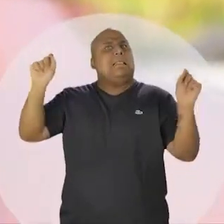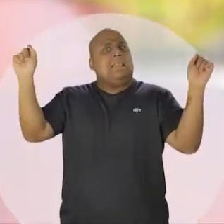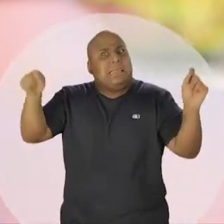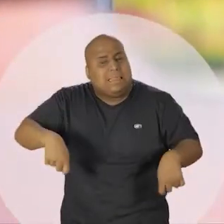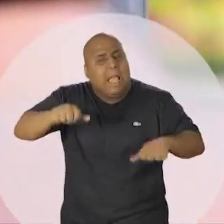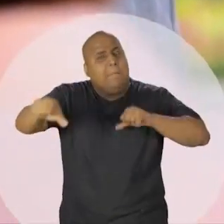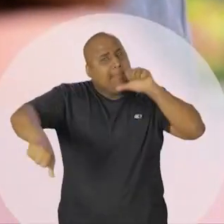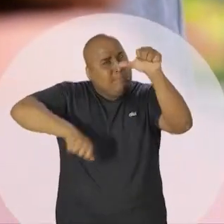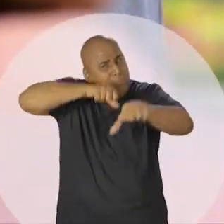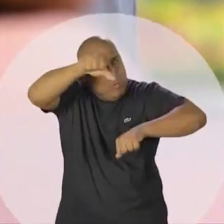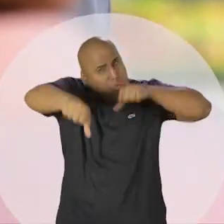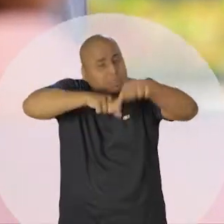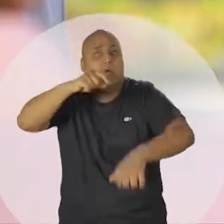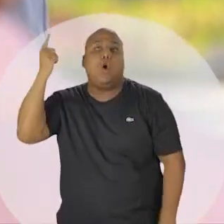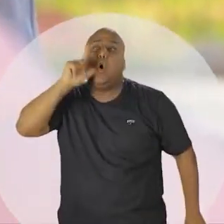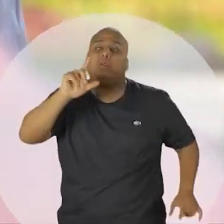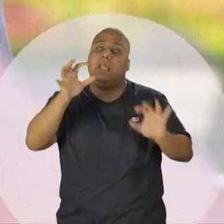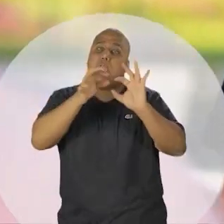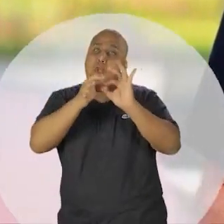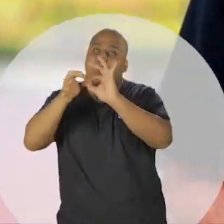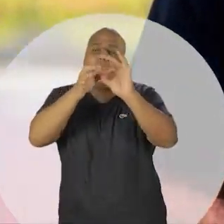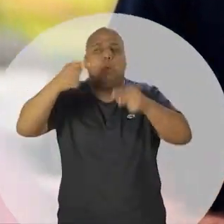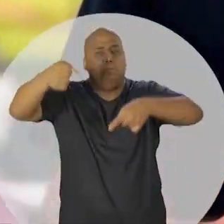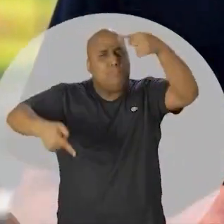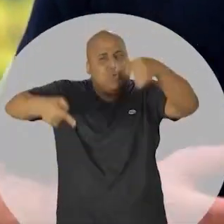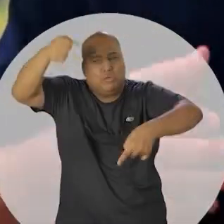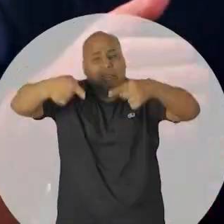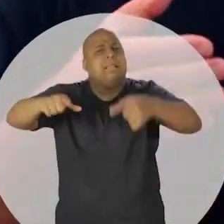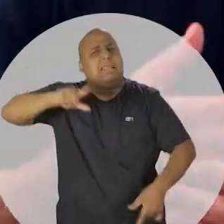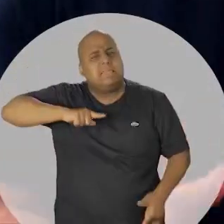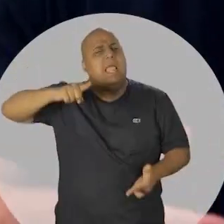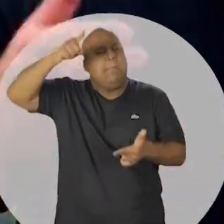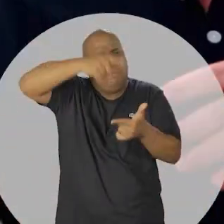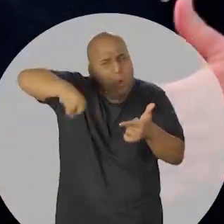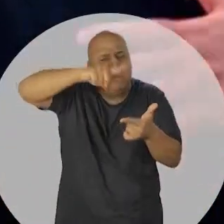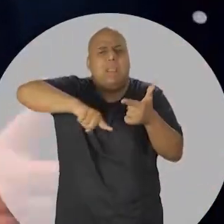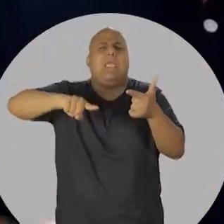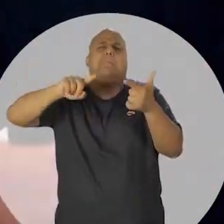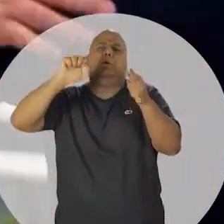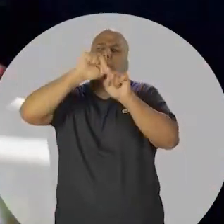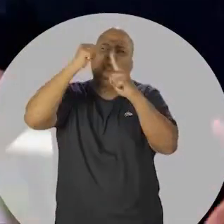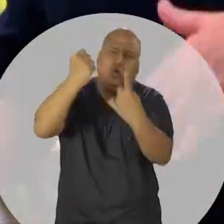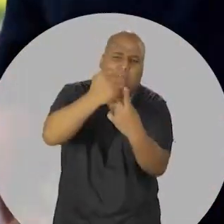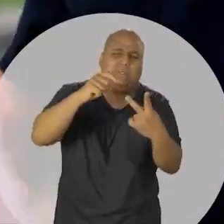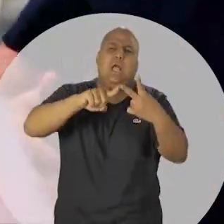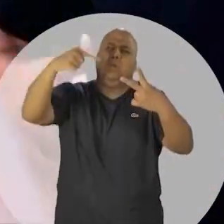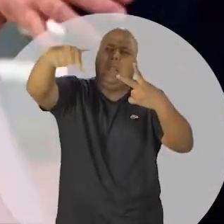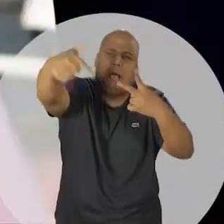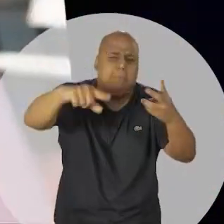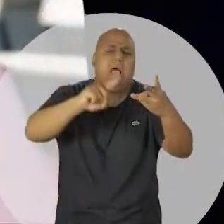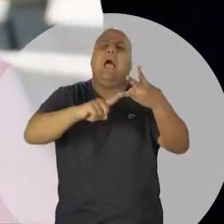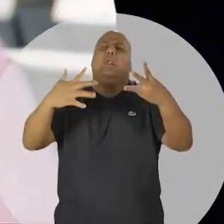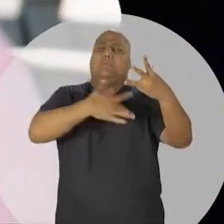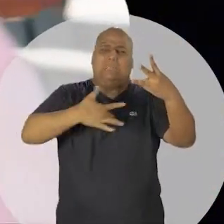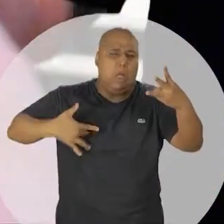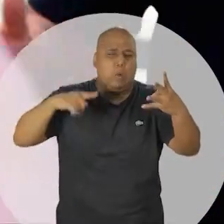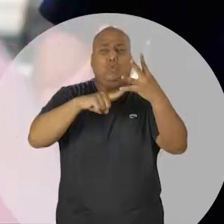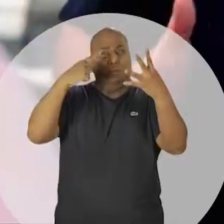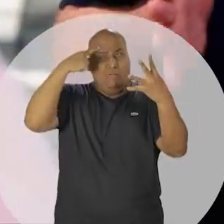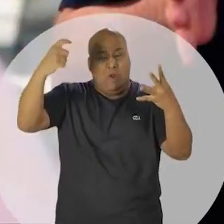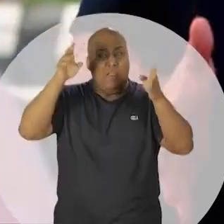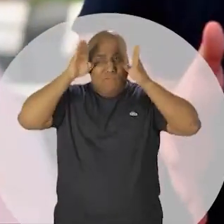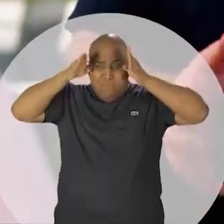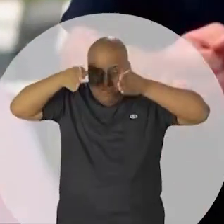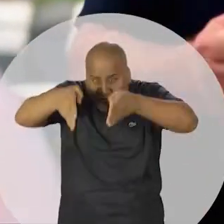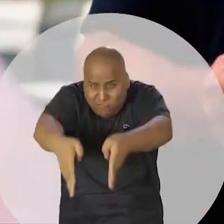Quer dizer, é possível fazer quando você obtém coesão política e mesmo tendo muitas emergências, emprego, segurança, saúde,